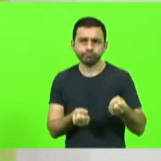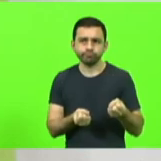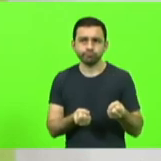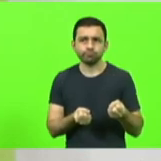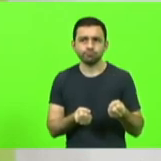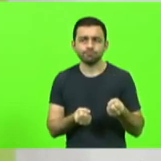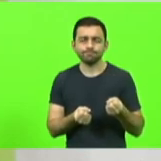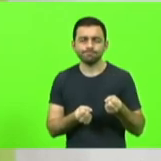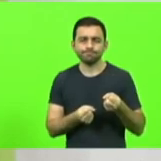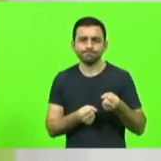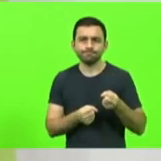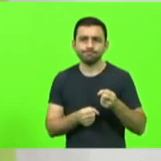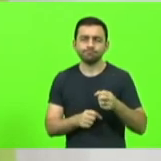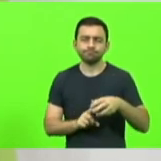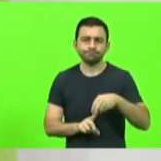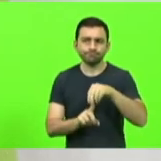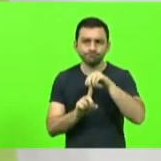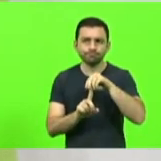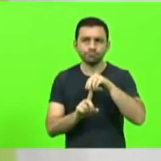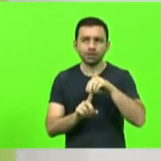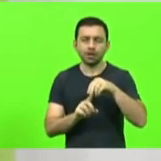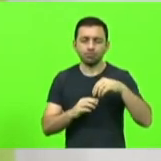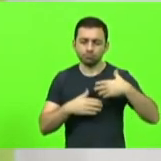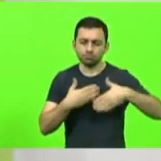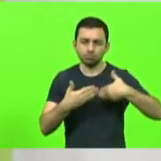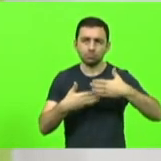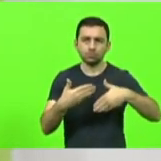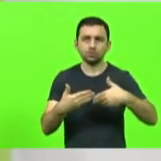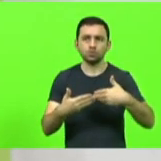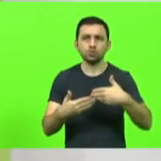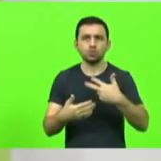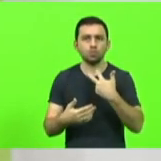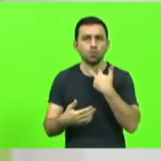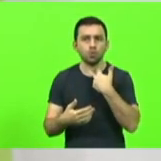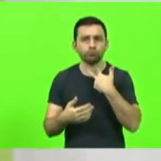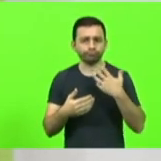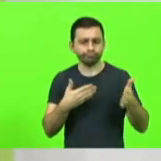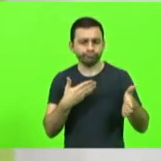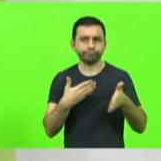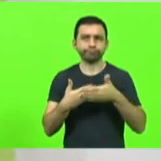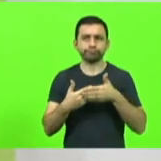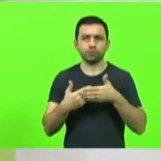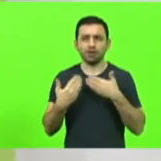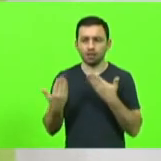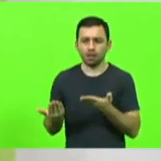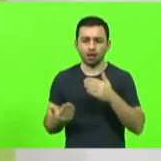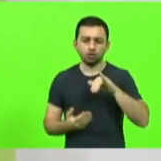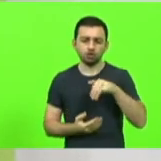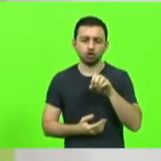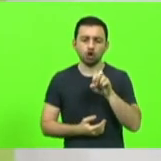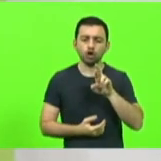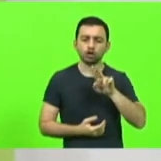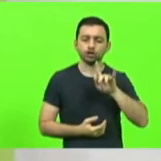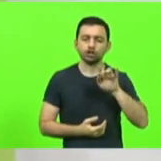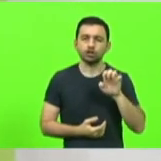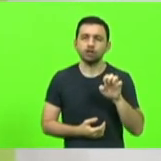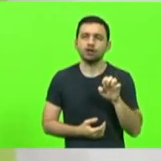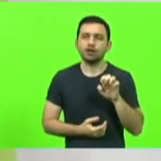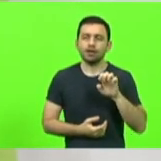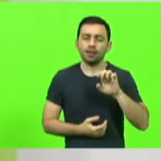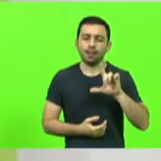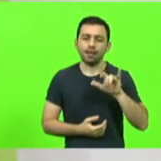protagonismo nos encaminhamentos para que não houvesse o fechamento da Jorge Lacerda o que geraria